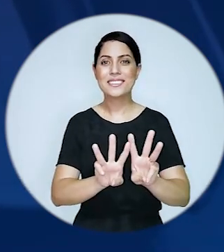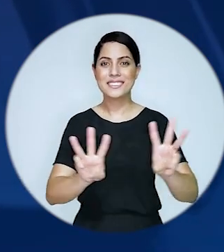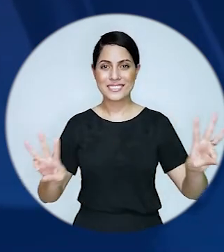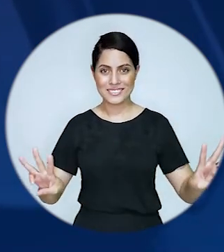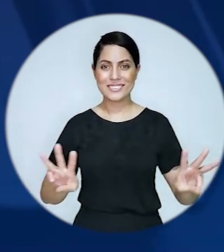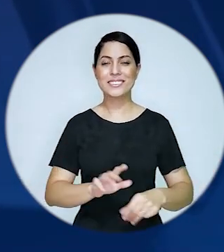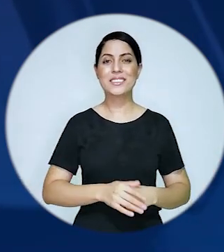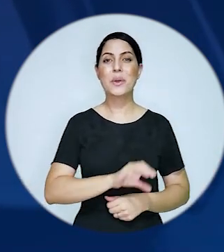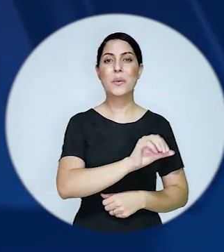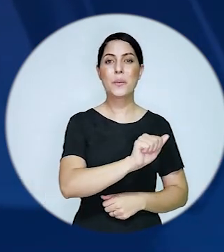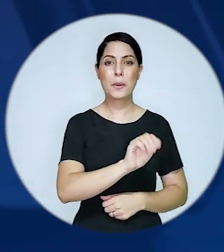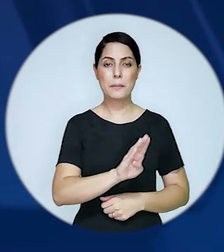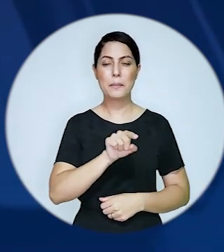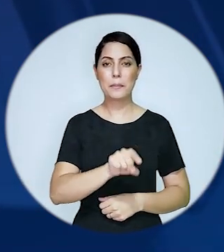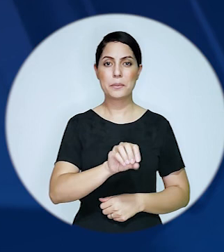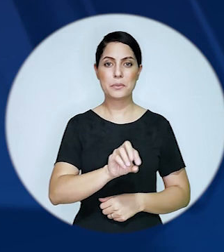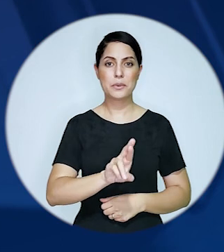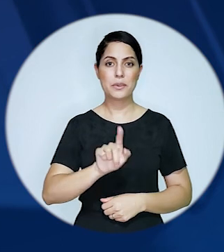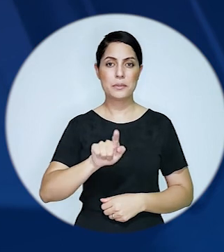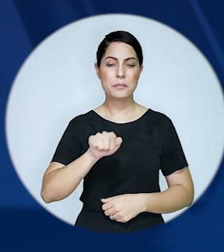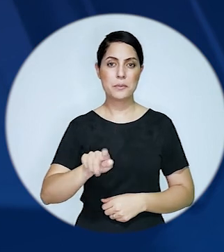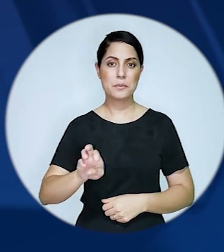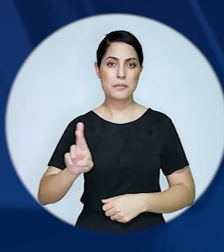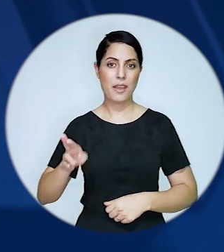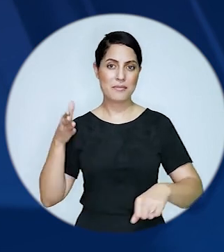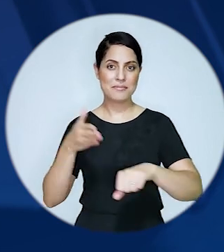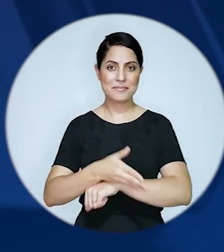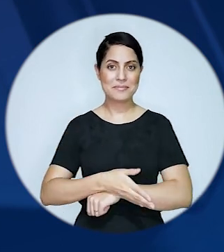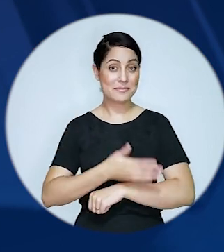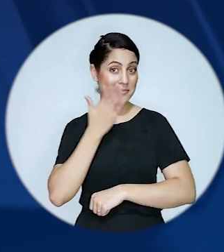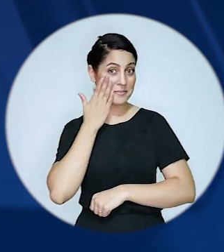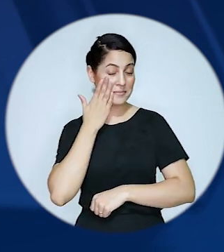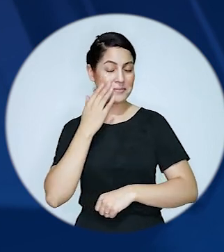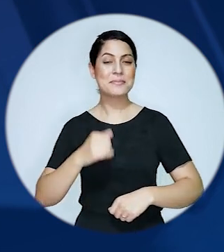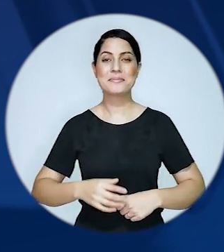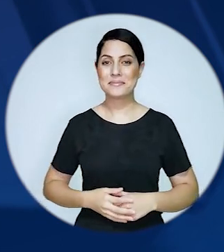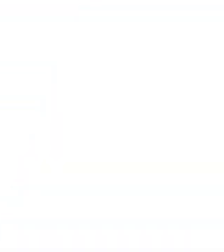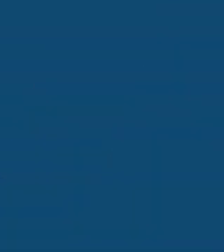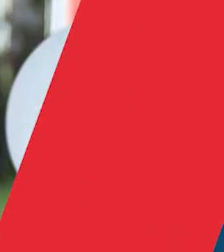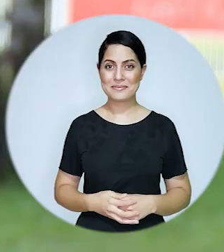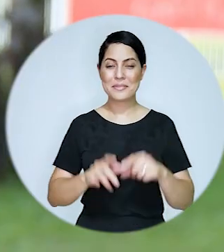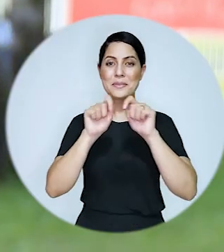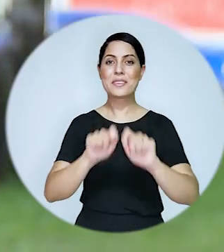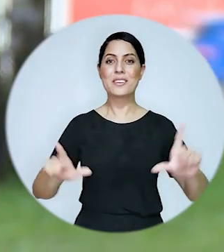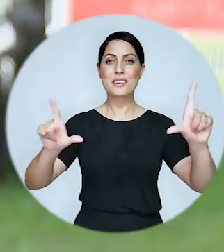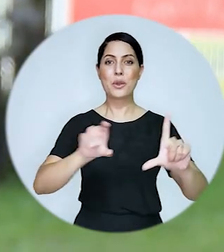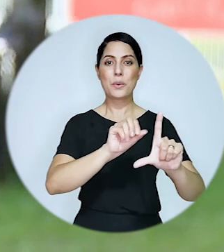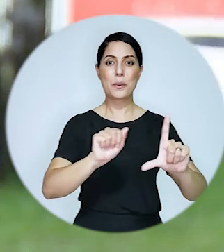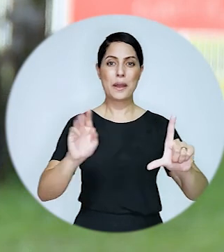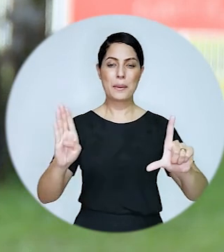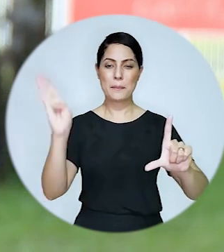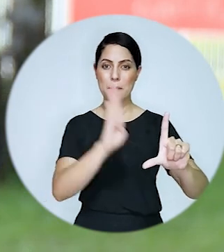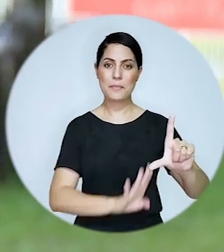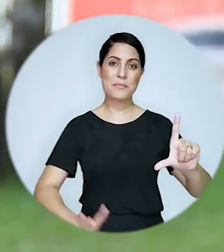encontrar acesse agora mesmo em oab.org.br e fique por dentro este